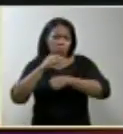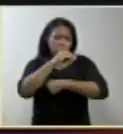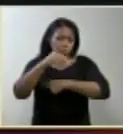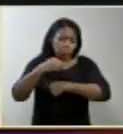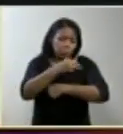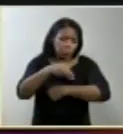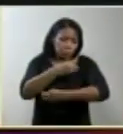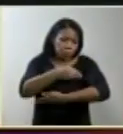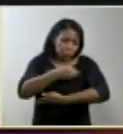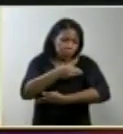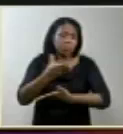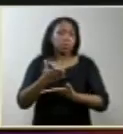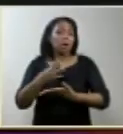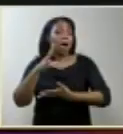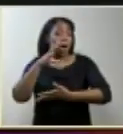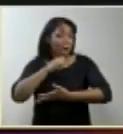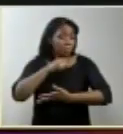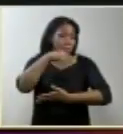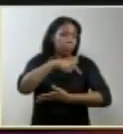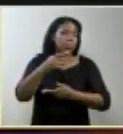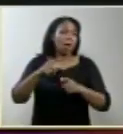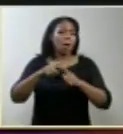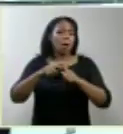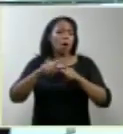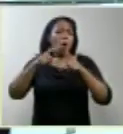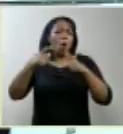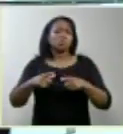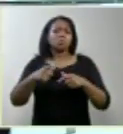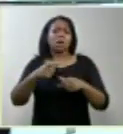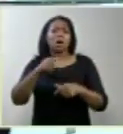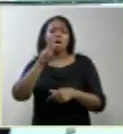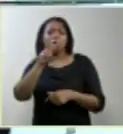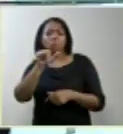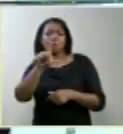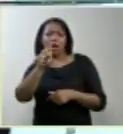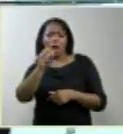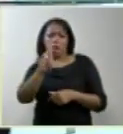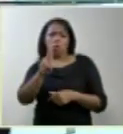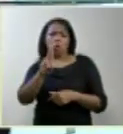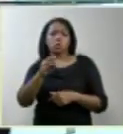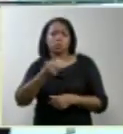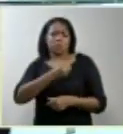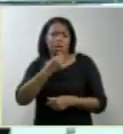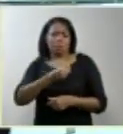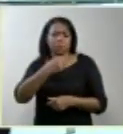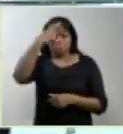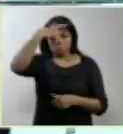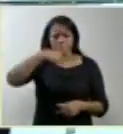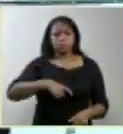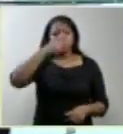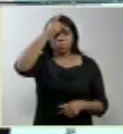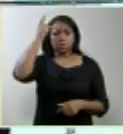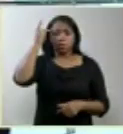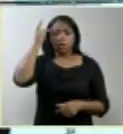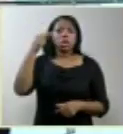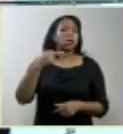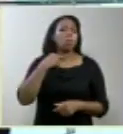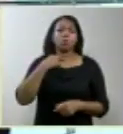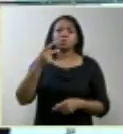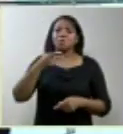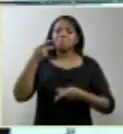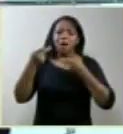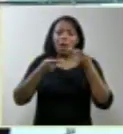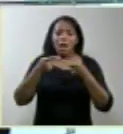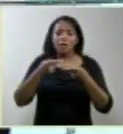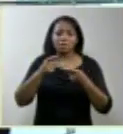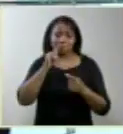Então, quer dizer, onde está o valor da vida humana? Como que a gente olha para essas questões? O que não pode ser dito por uma